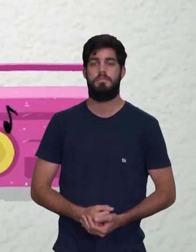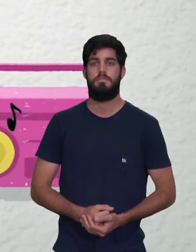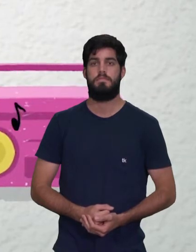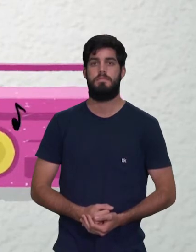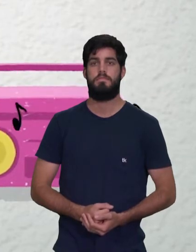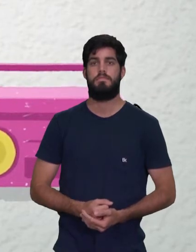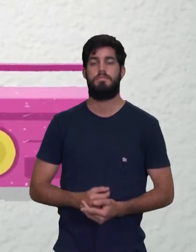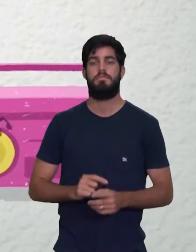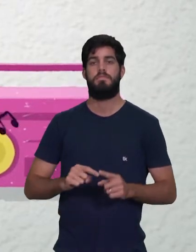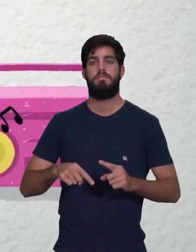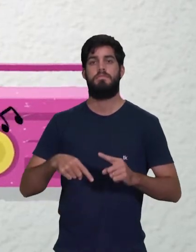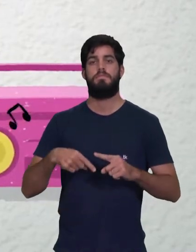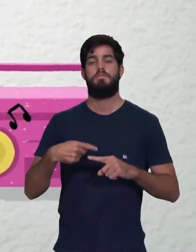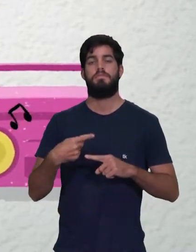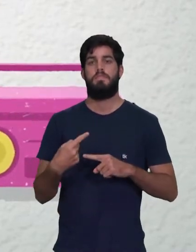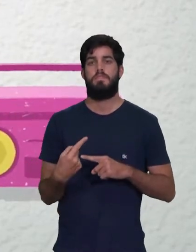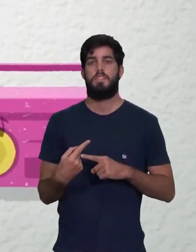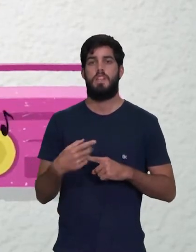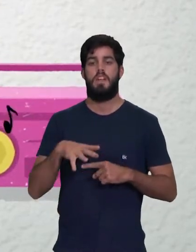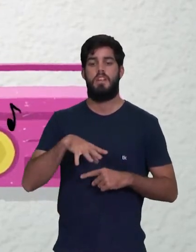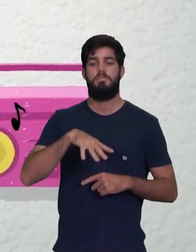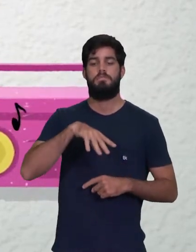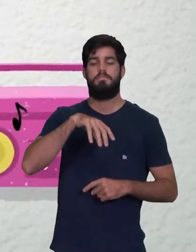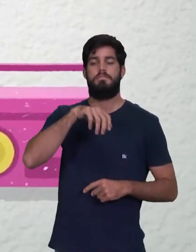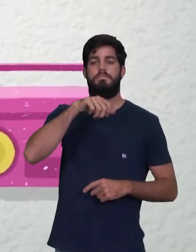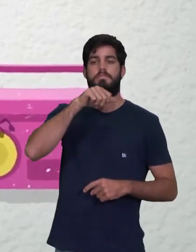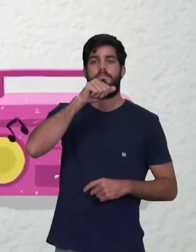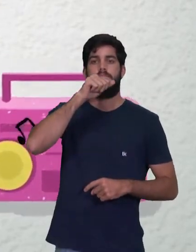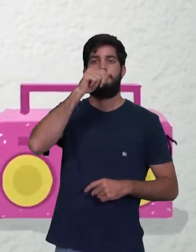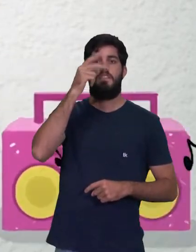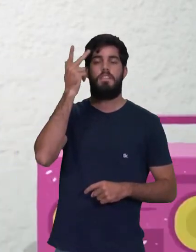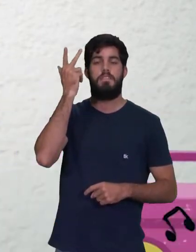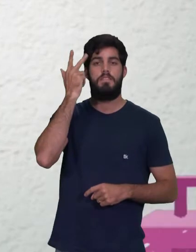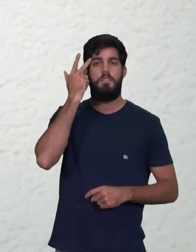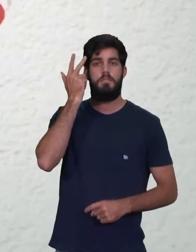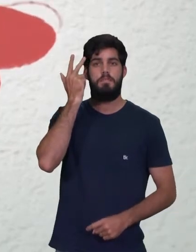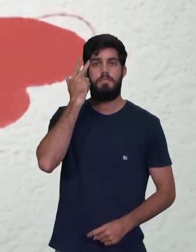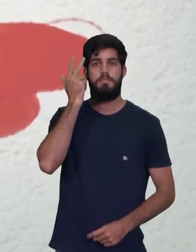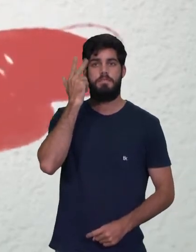Depois, deixe a respiração entrar num ritmo natural.